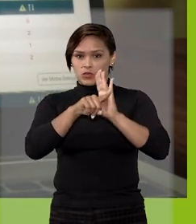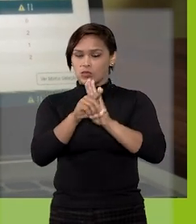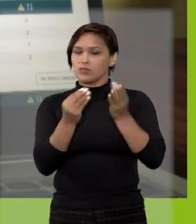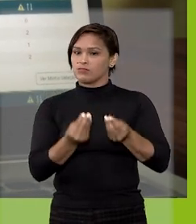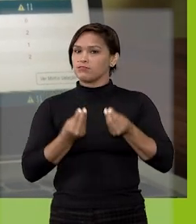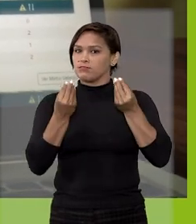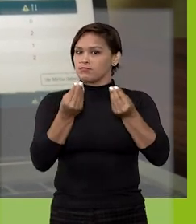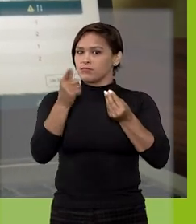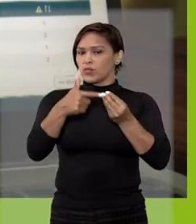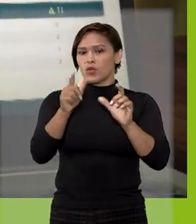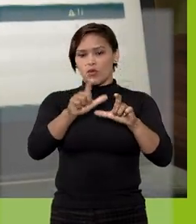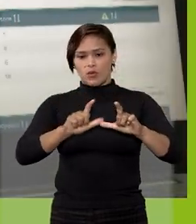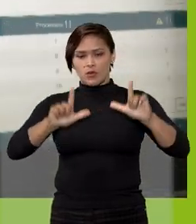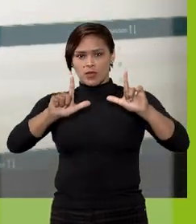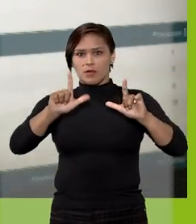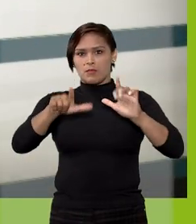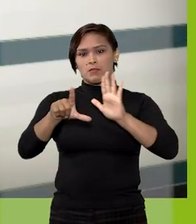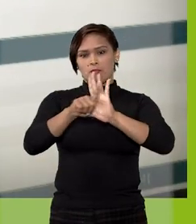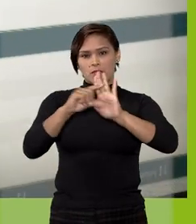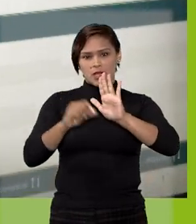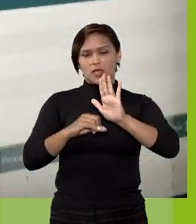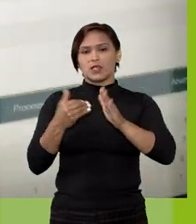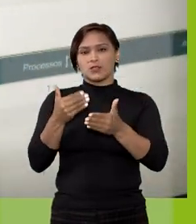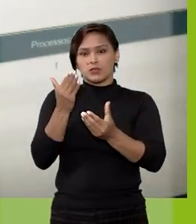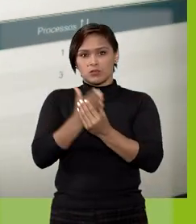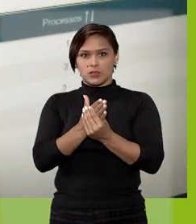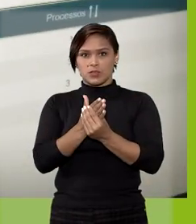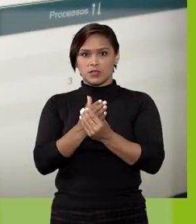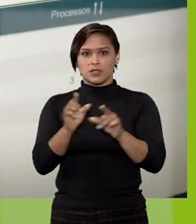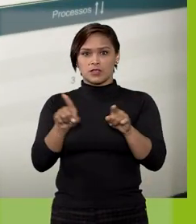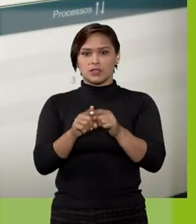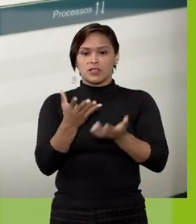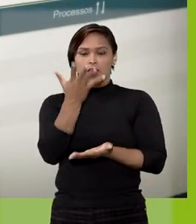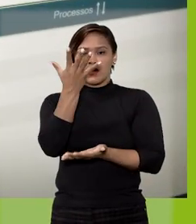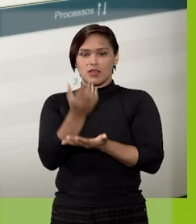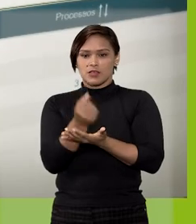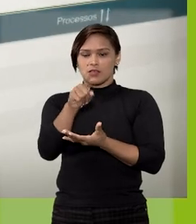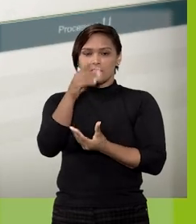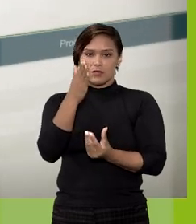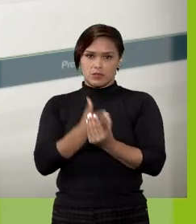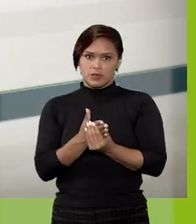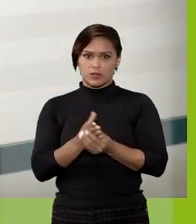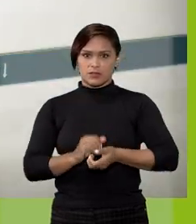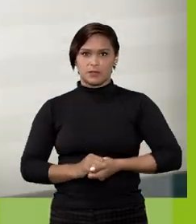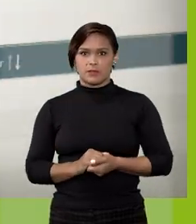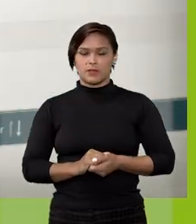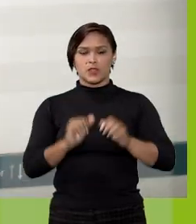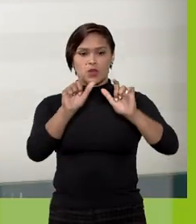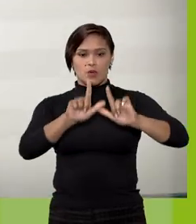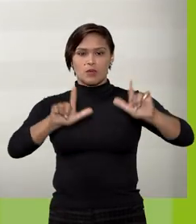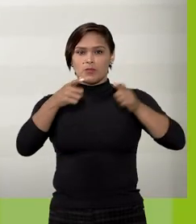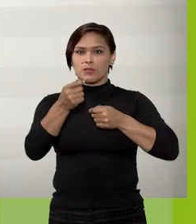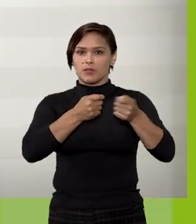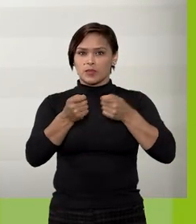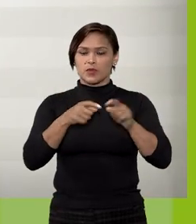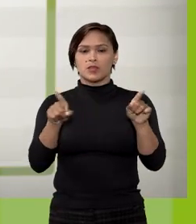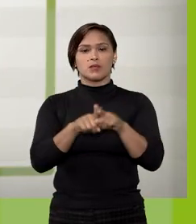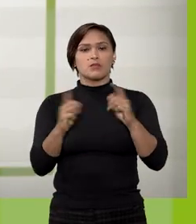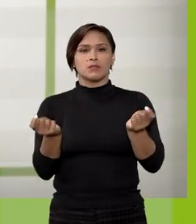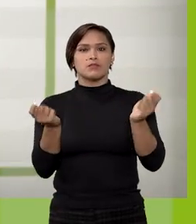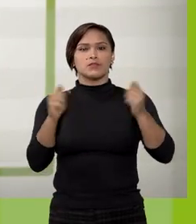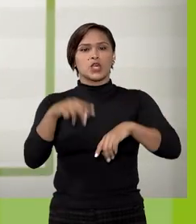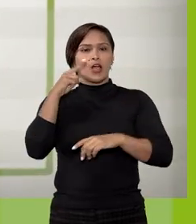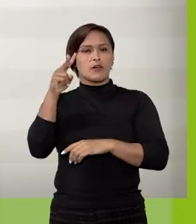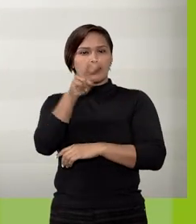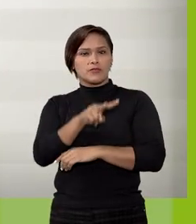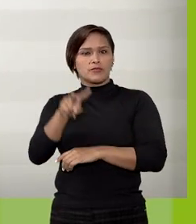disponível nos campos Marcadores em Processos e Atribuições de Processos. O Painel de Controle também permite a